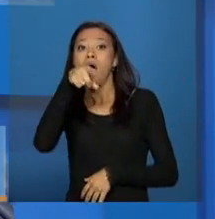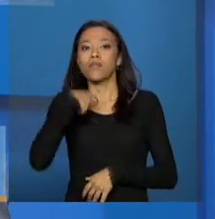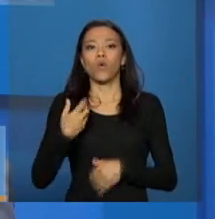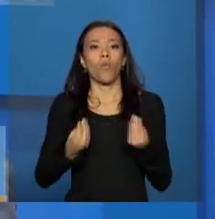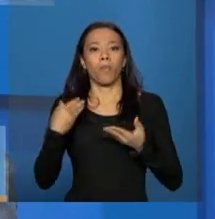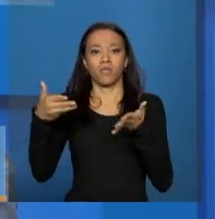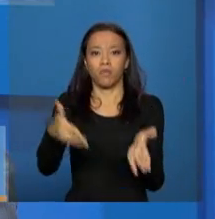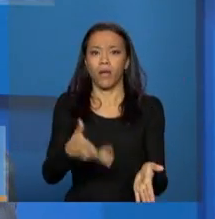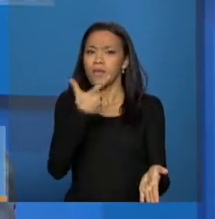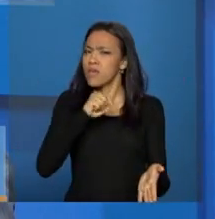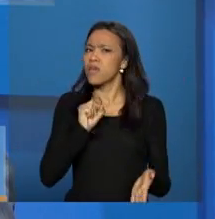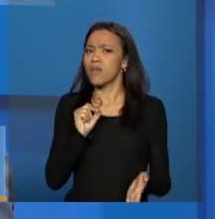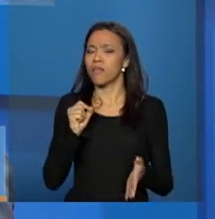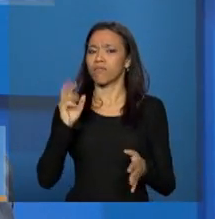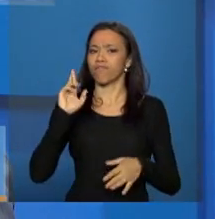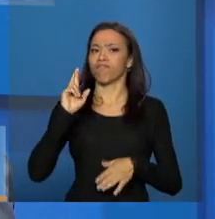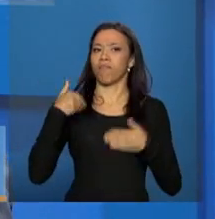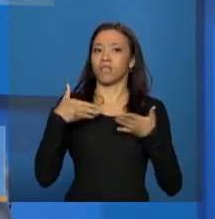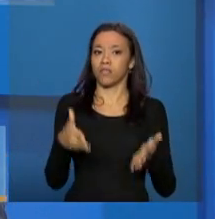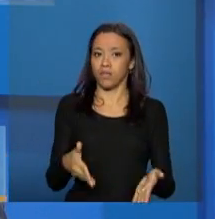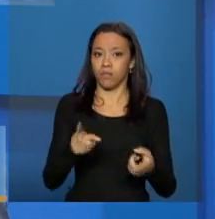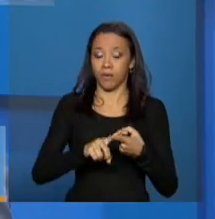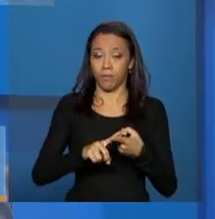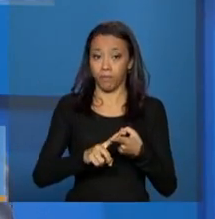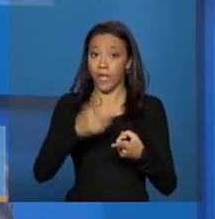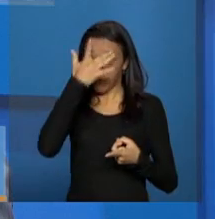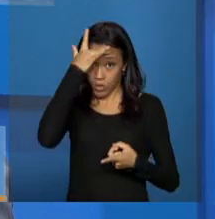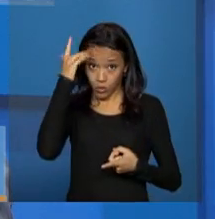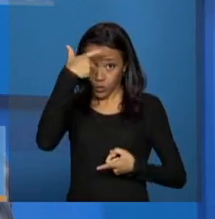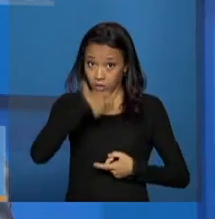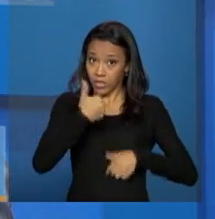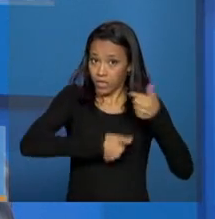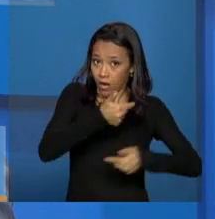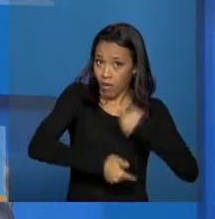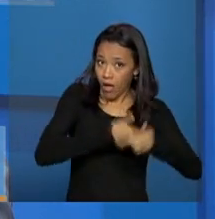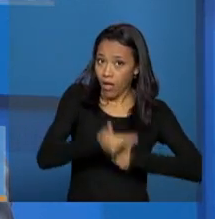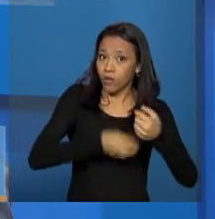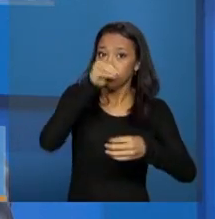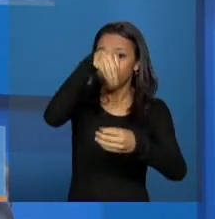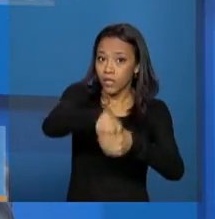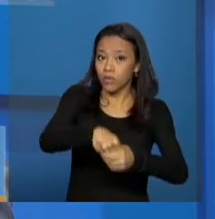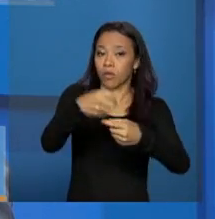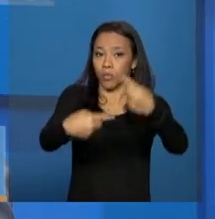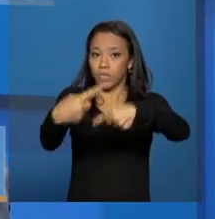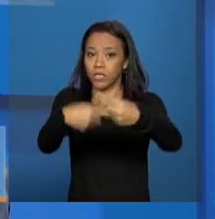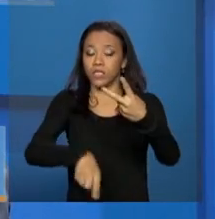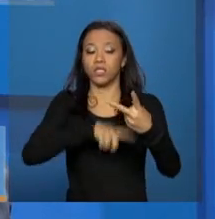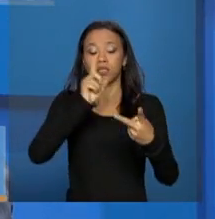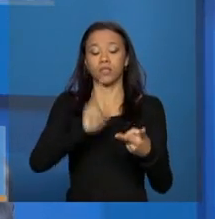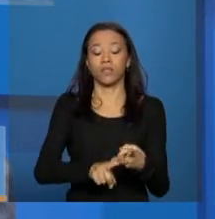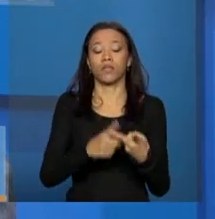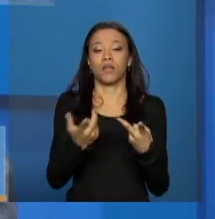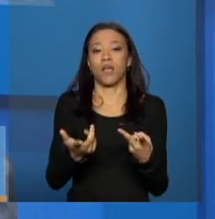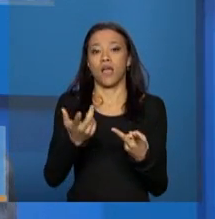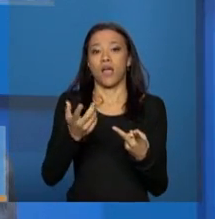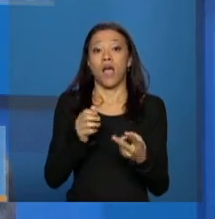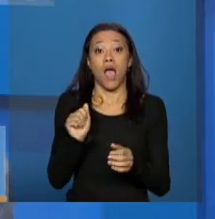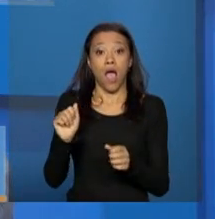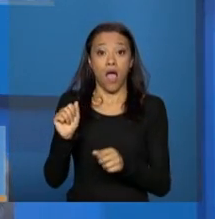Como a gente disse, quem participa? Participa os usuários, os envolvidos diretamente, os usuários, os trabalhadores, as